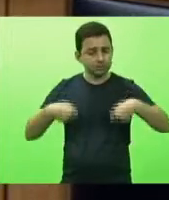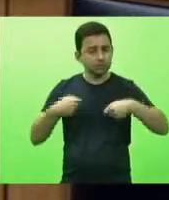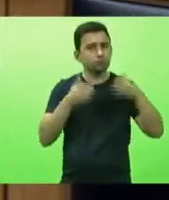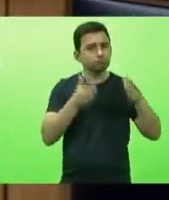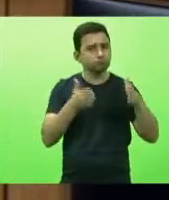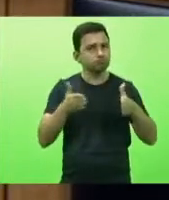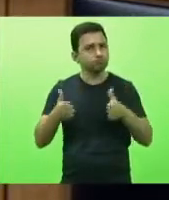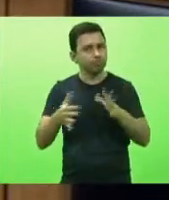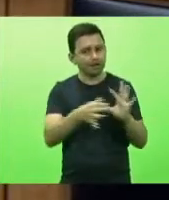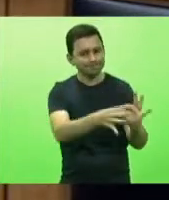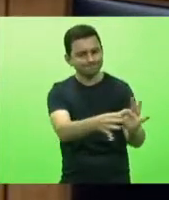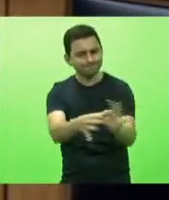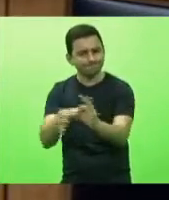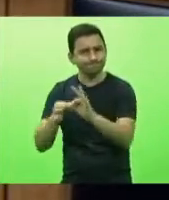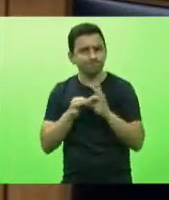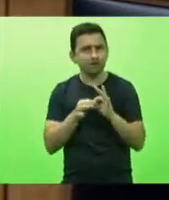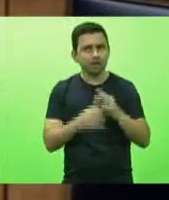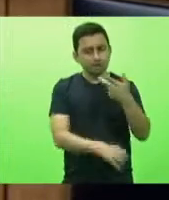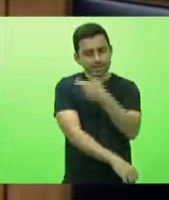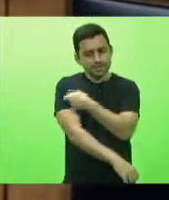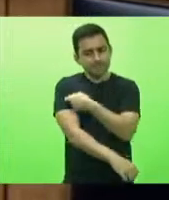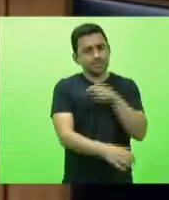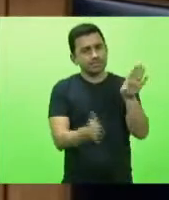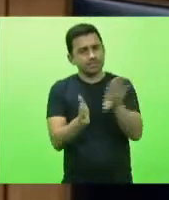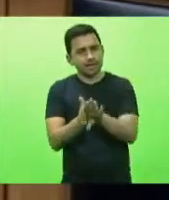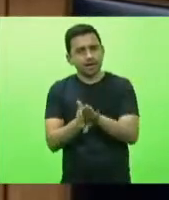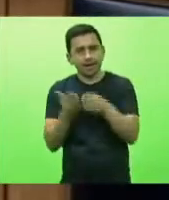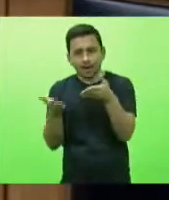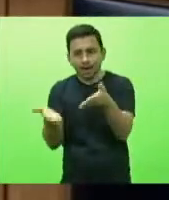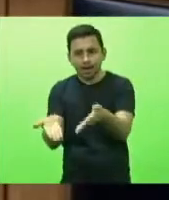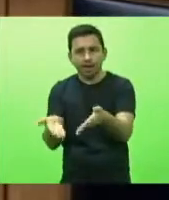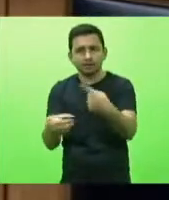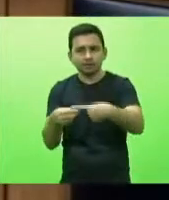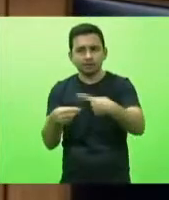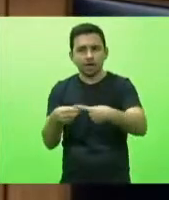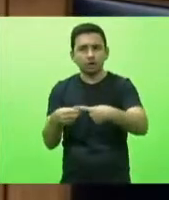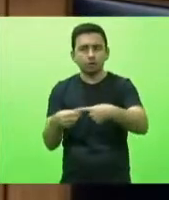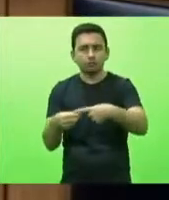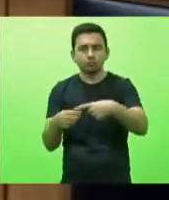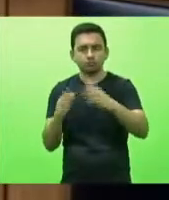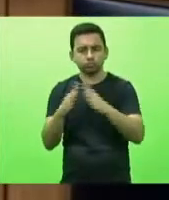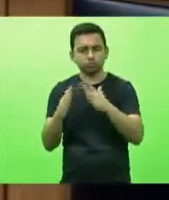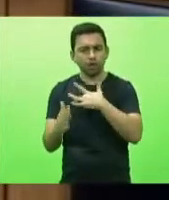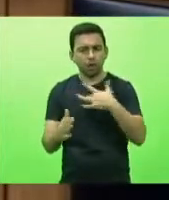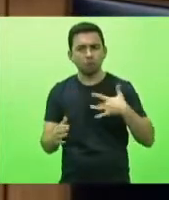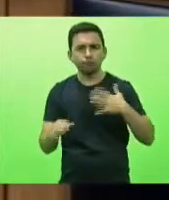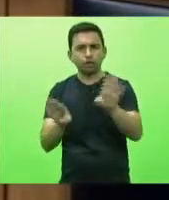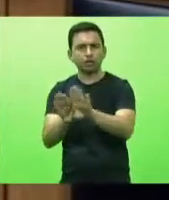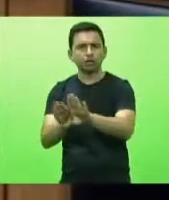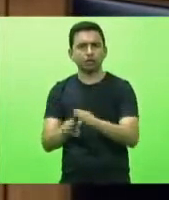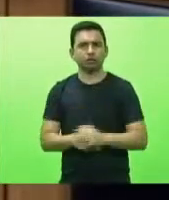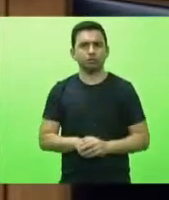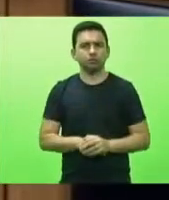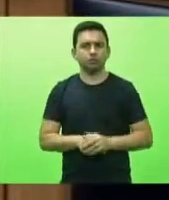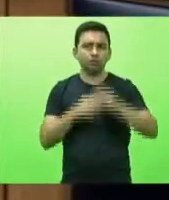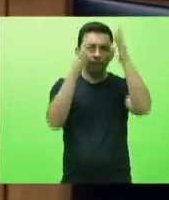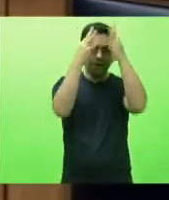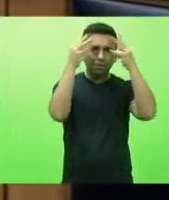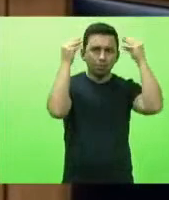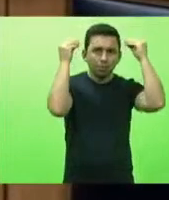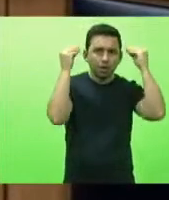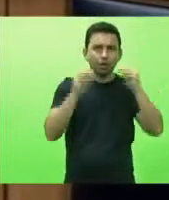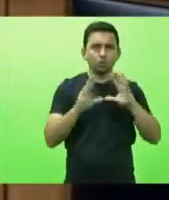sincronia a vacina chega no município o posto de saúde está fechado os médicos ou os enfermeiros ou os técnicos estão